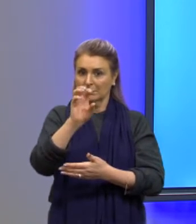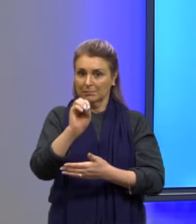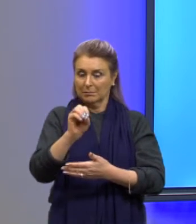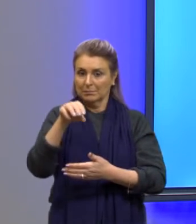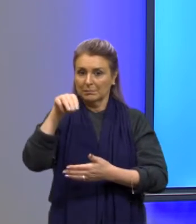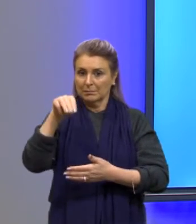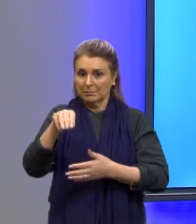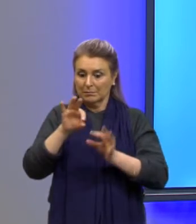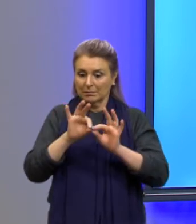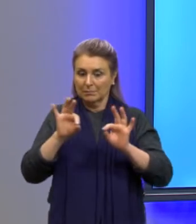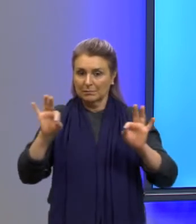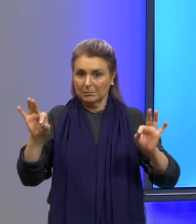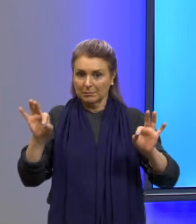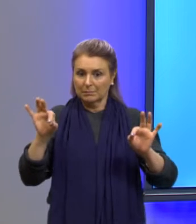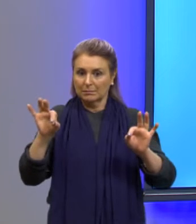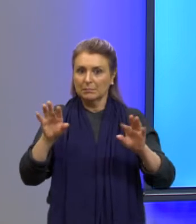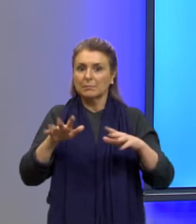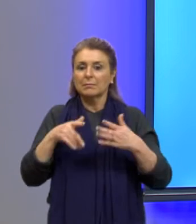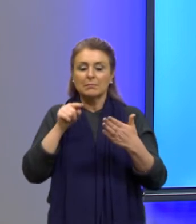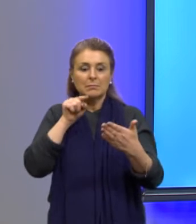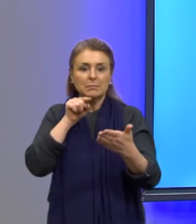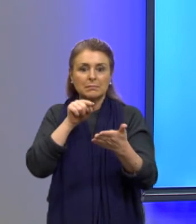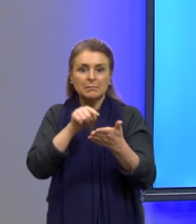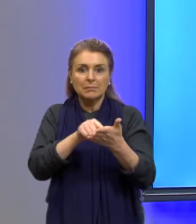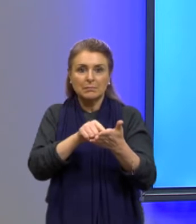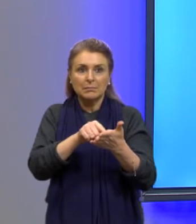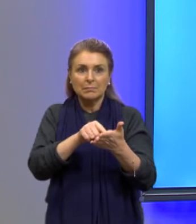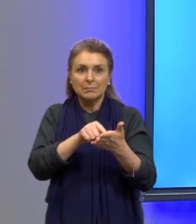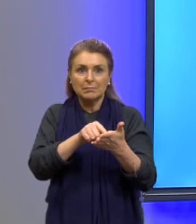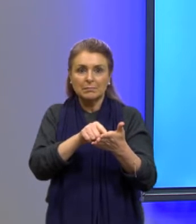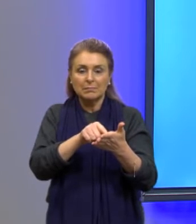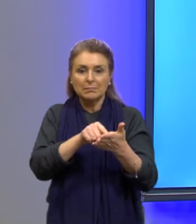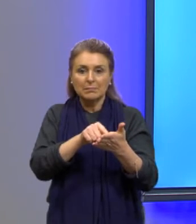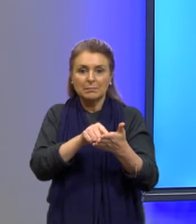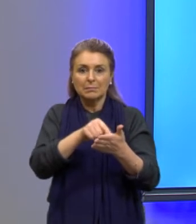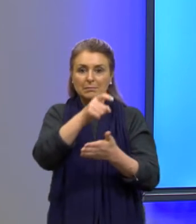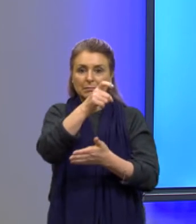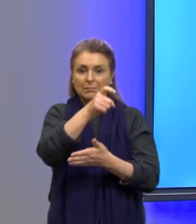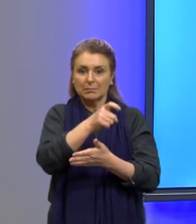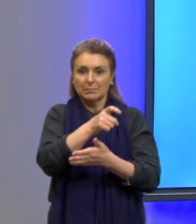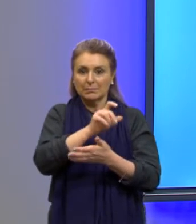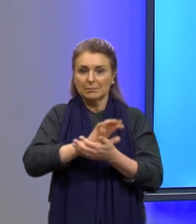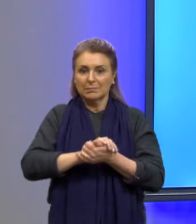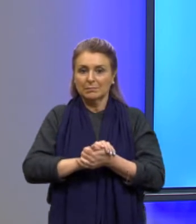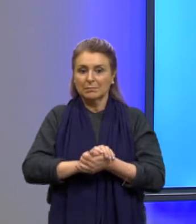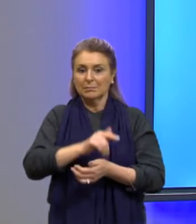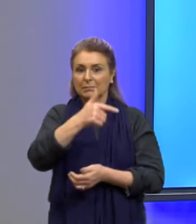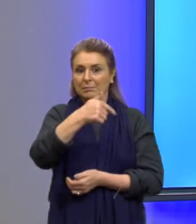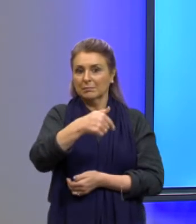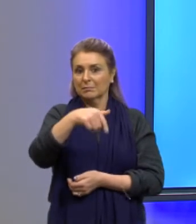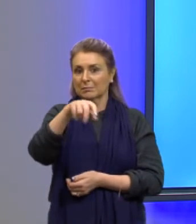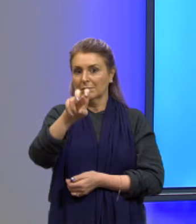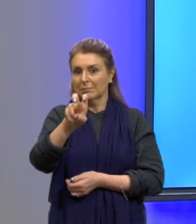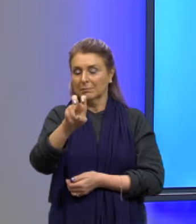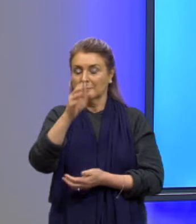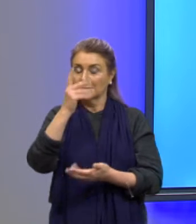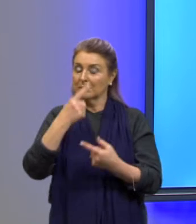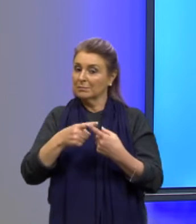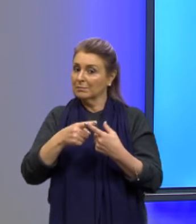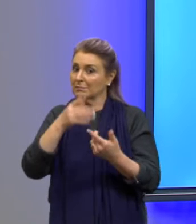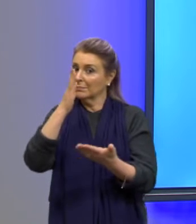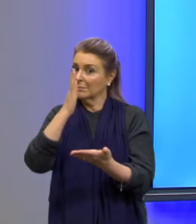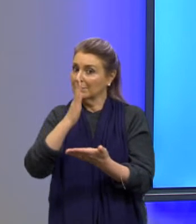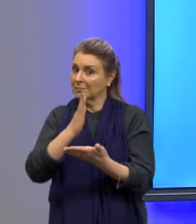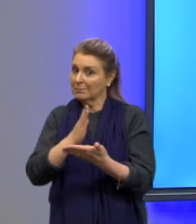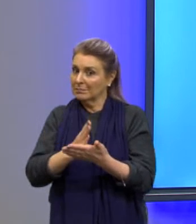distância, quem é esse ponto aqui que vai passar? Para X? 75, que é a metade, porque